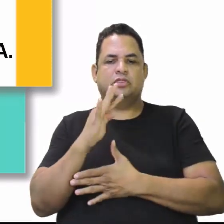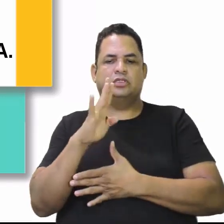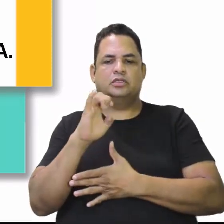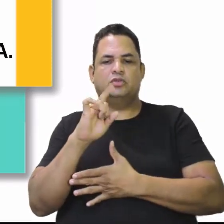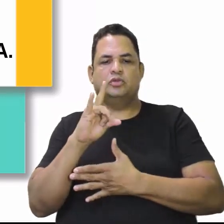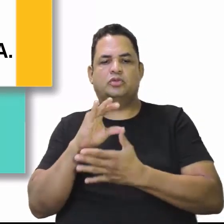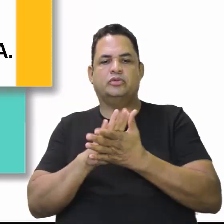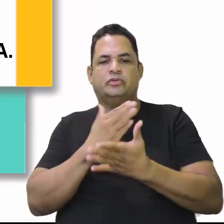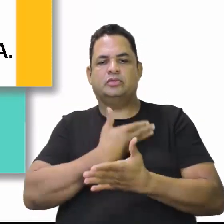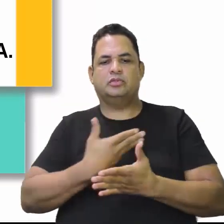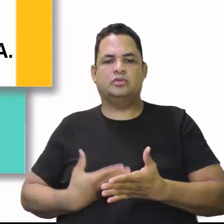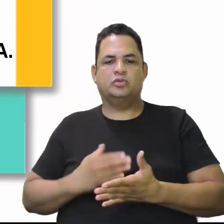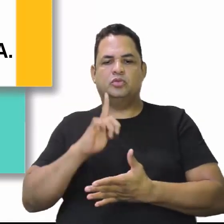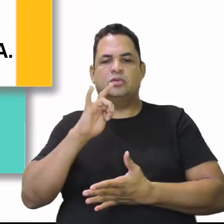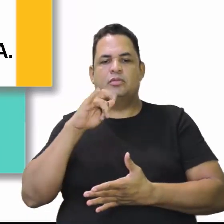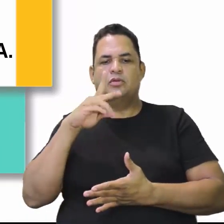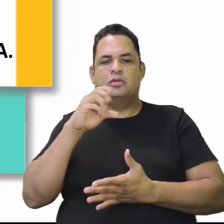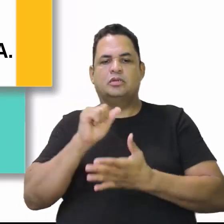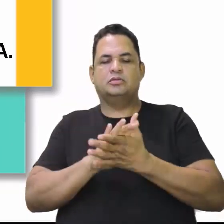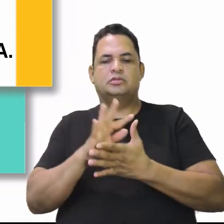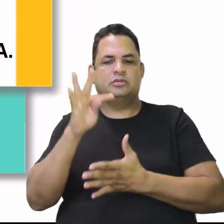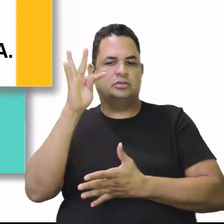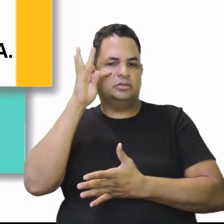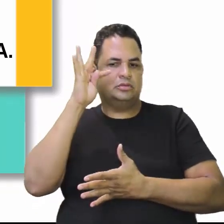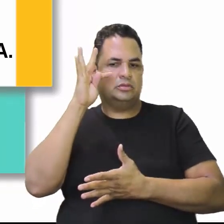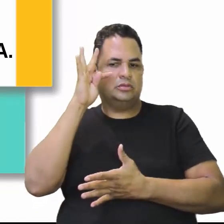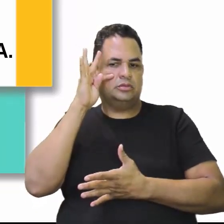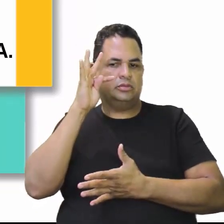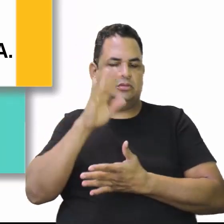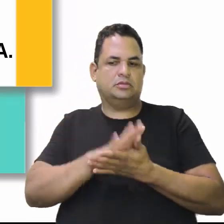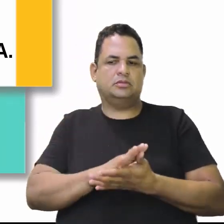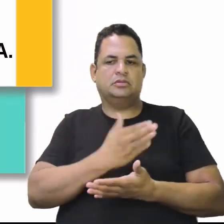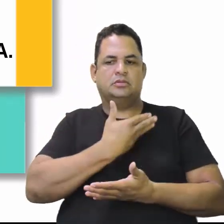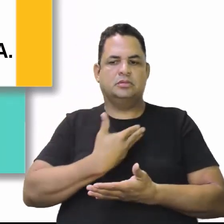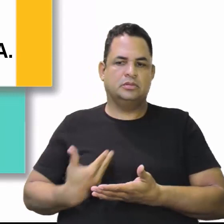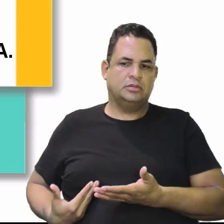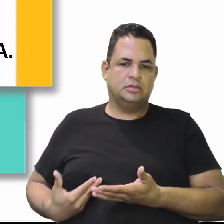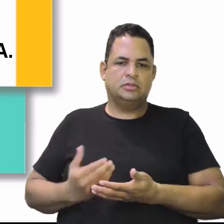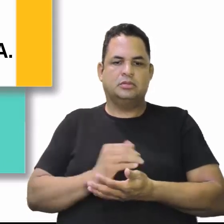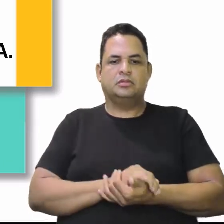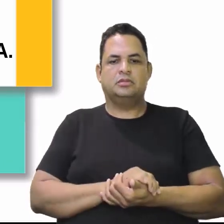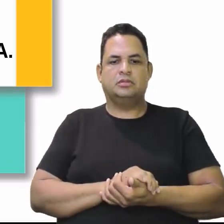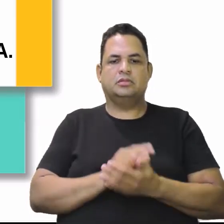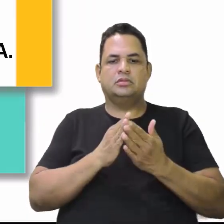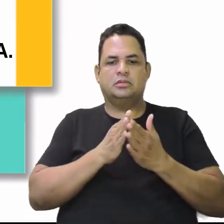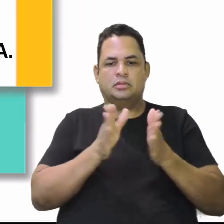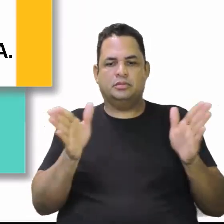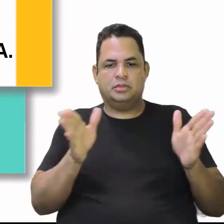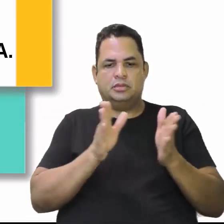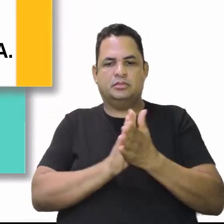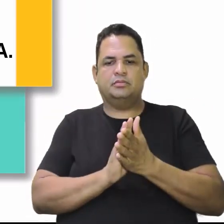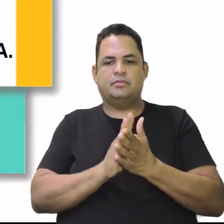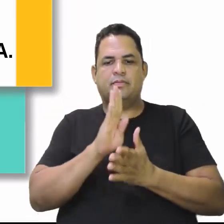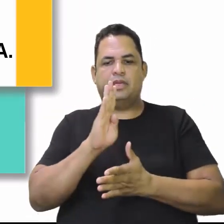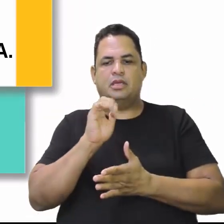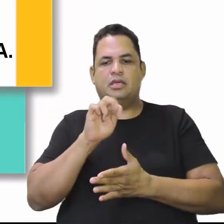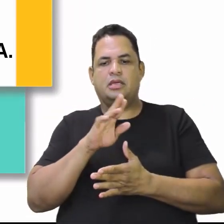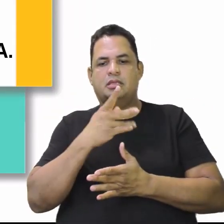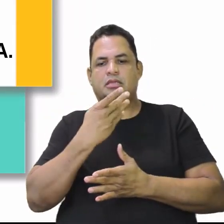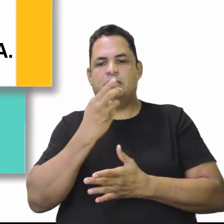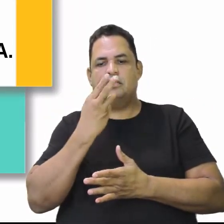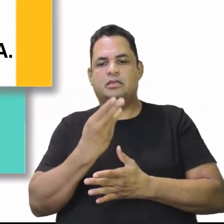Território Federal do Guaporé, Jorge Teixeira de Oliveira, a abertura da BR